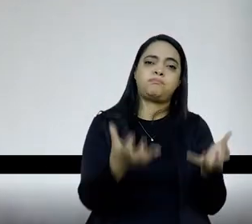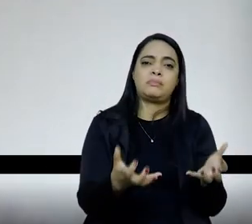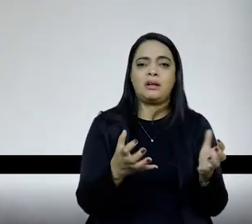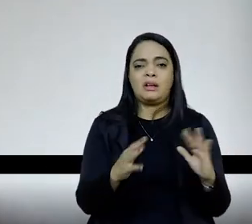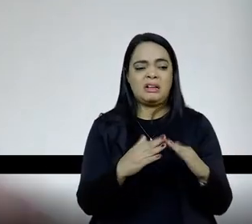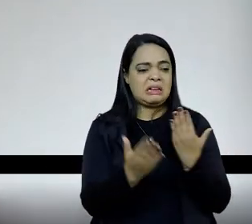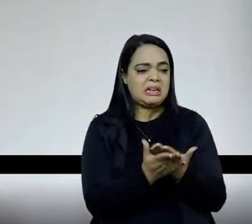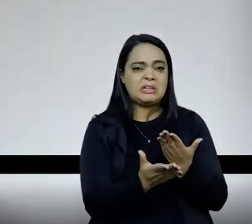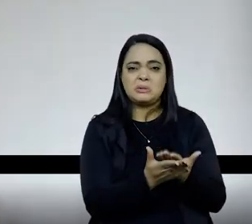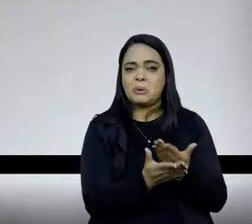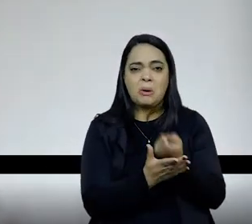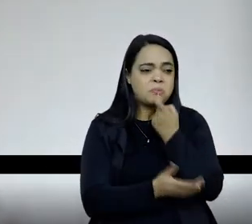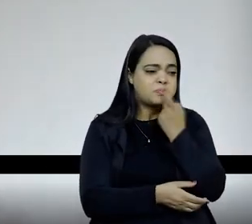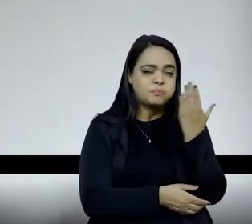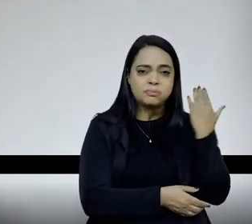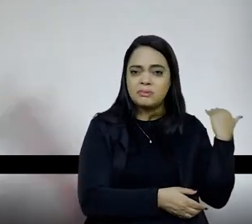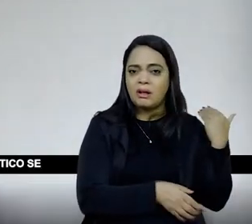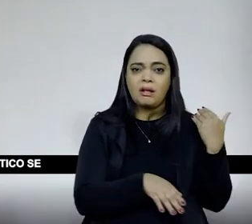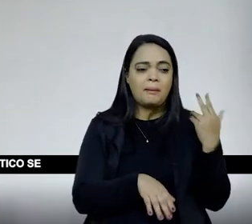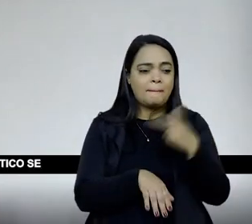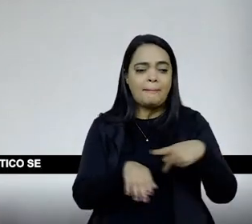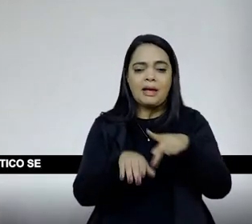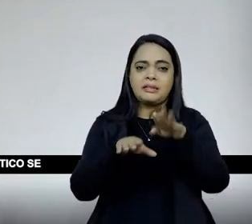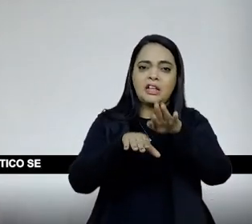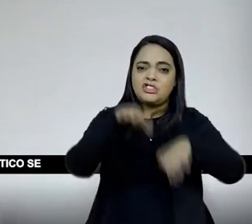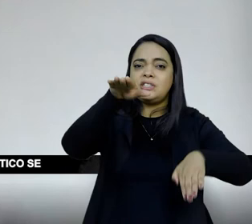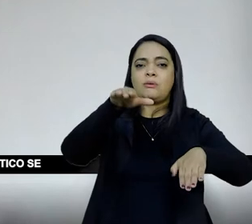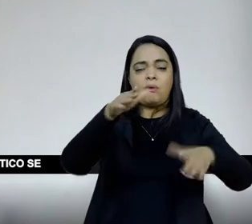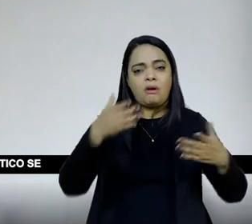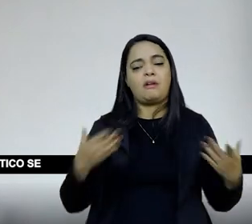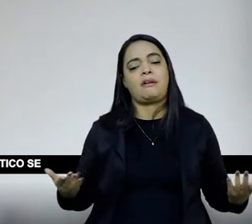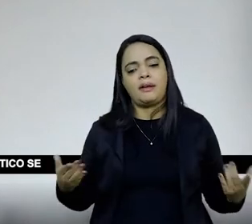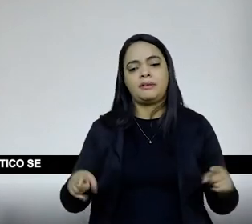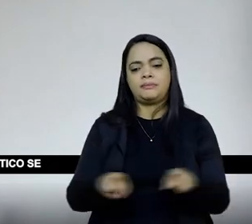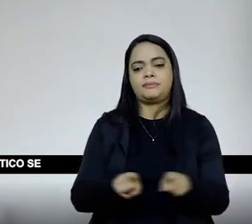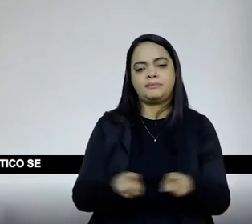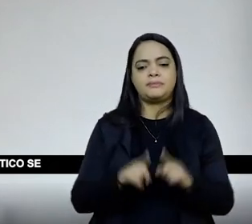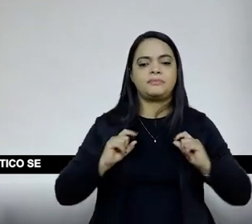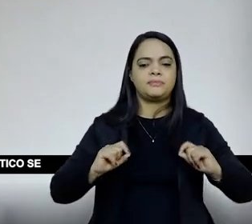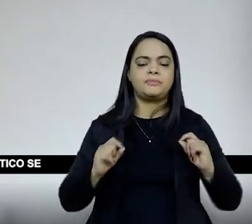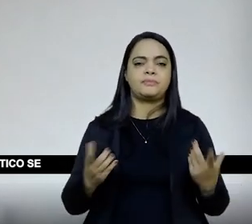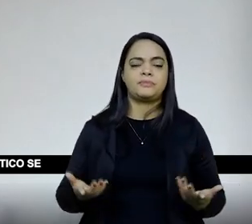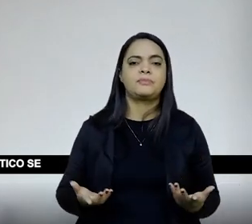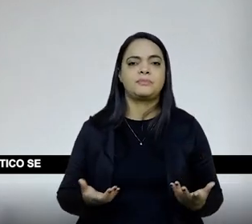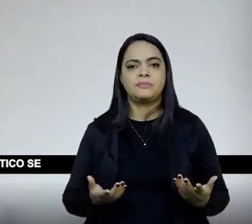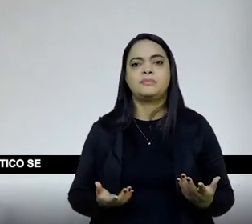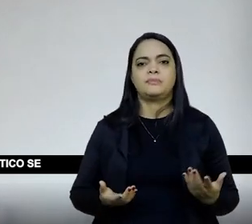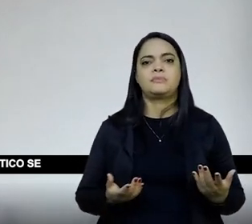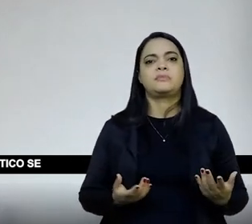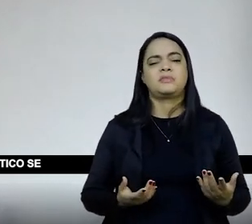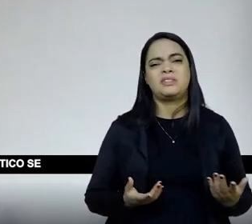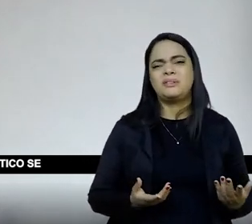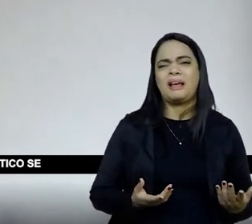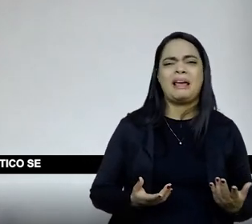pobres, com grandes desigualdades, nesse sentido, grandes desigualdades, e que precarizou muito a vida das